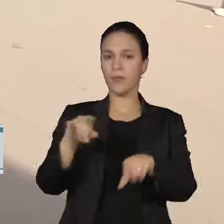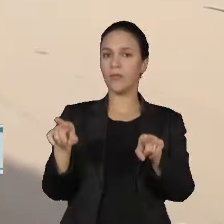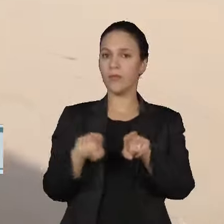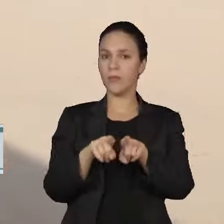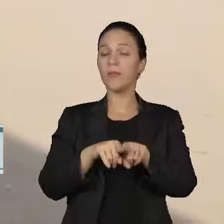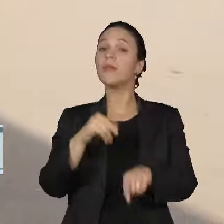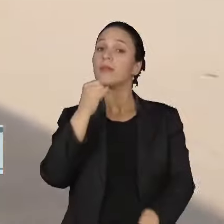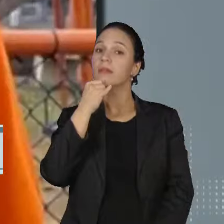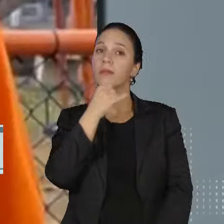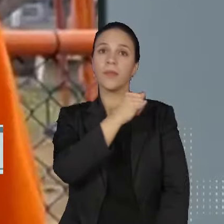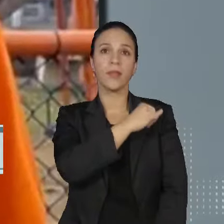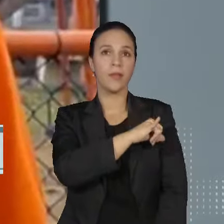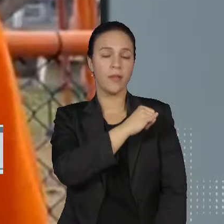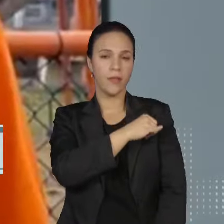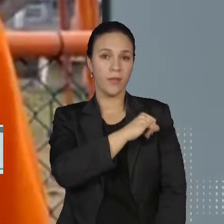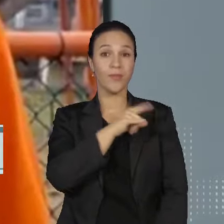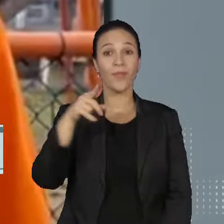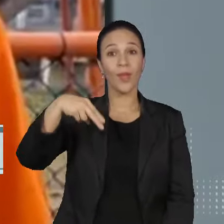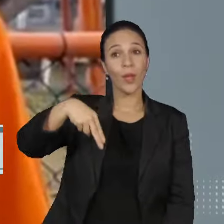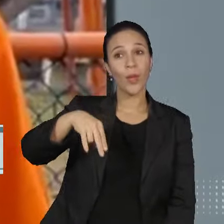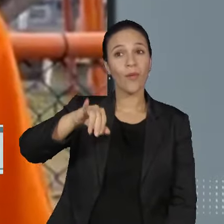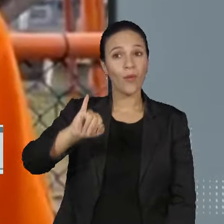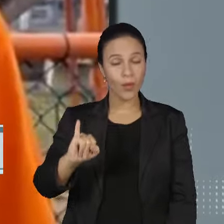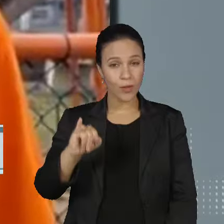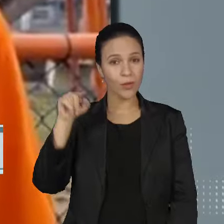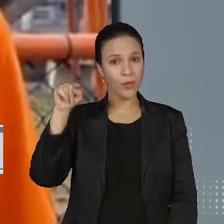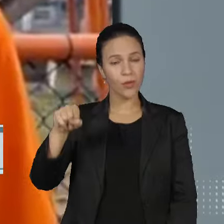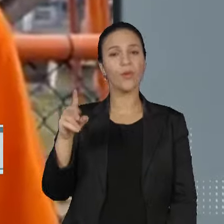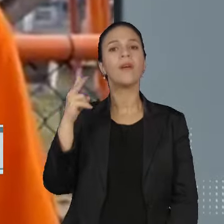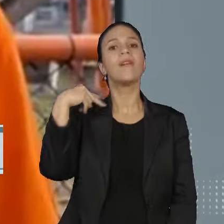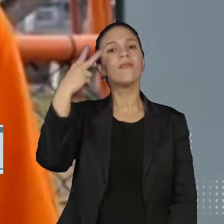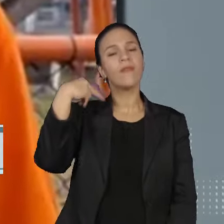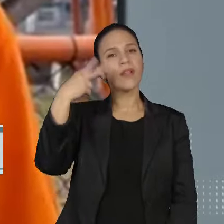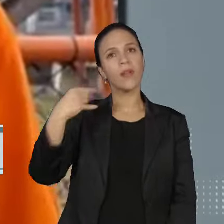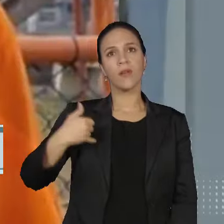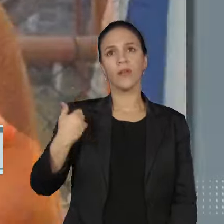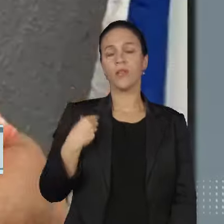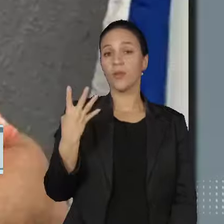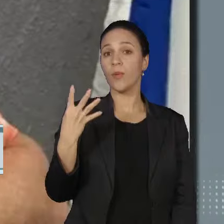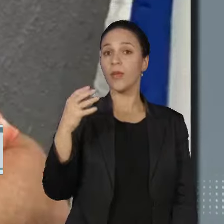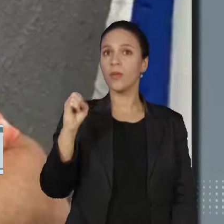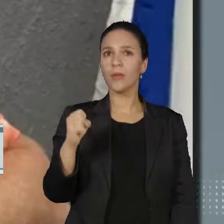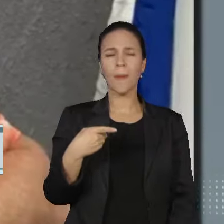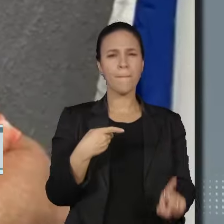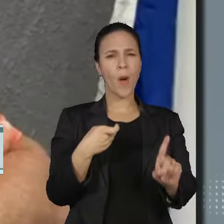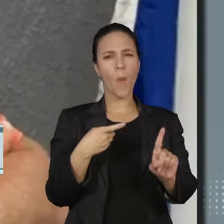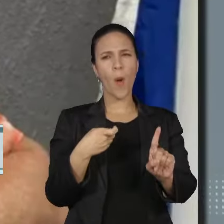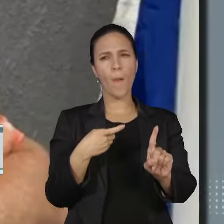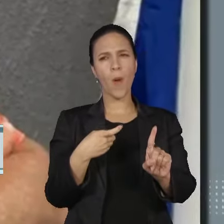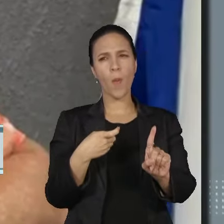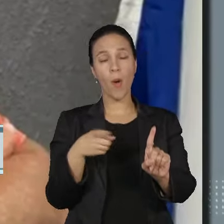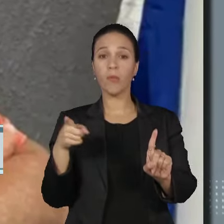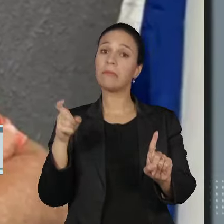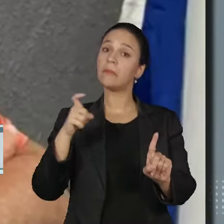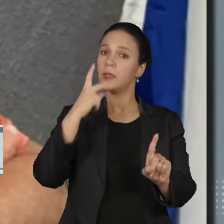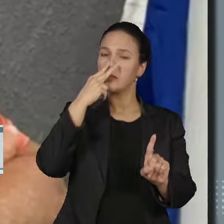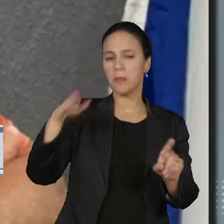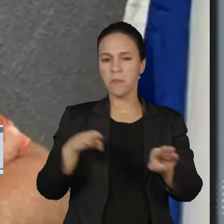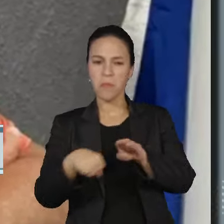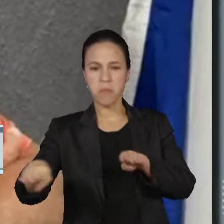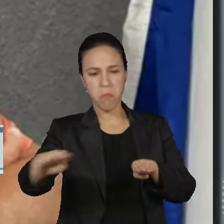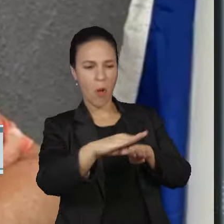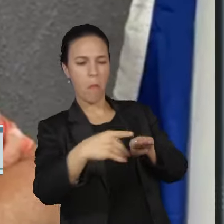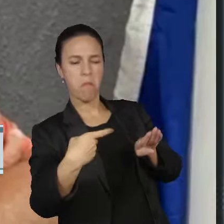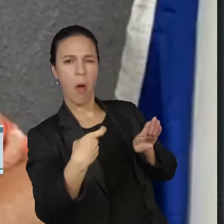elas o Rio de Janeiro. Em Nova Iguaçu, um candidato a vereador de 48 anos foi morto a tiros durante uma possível emboscada.